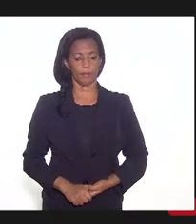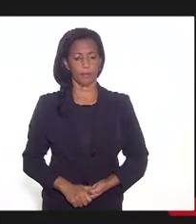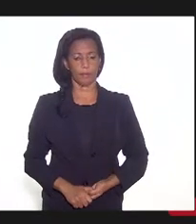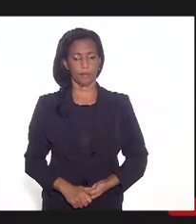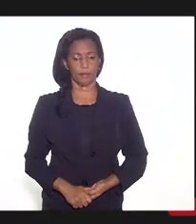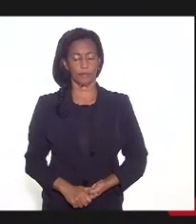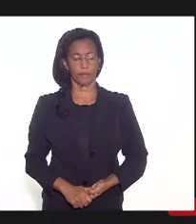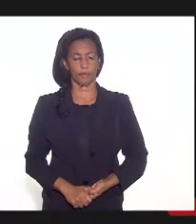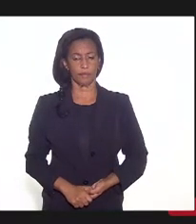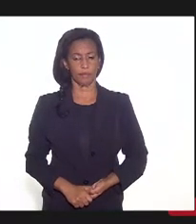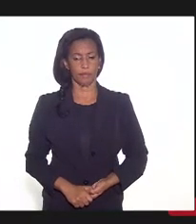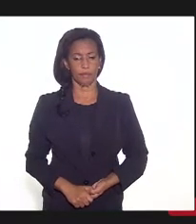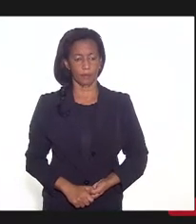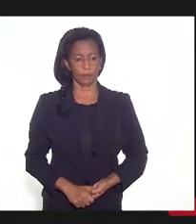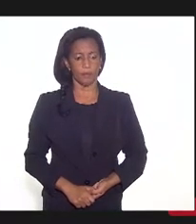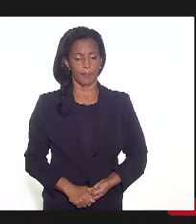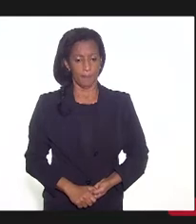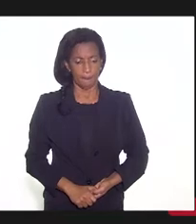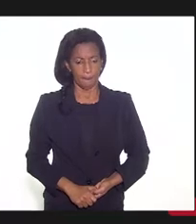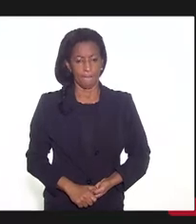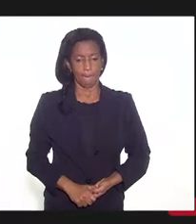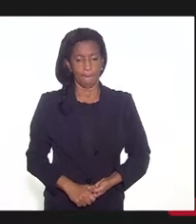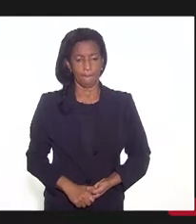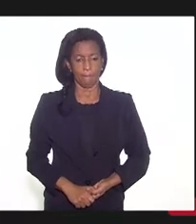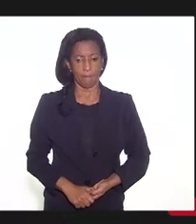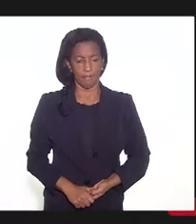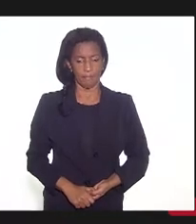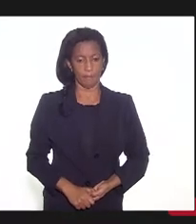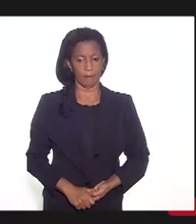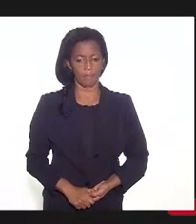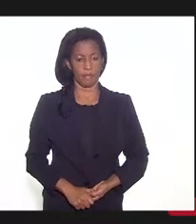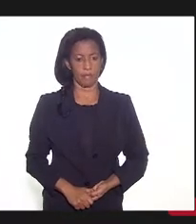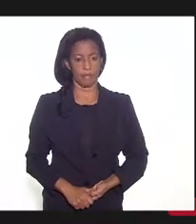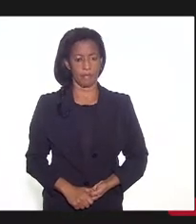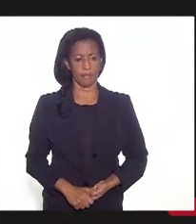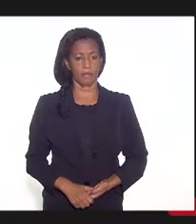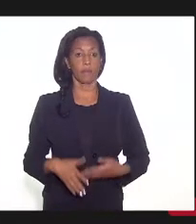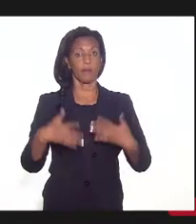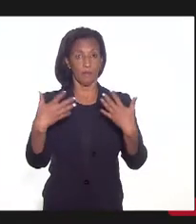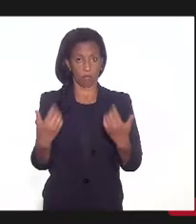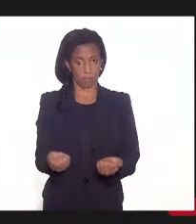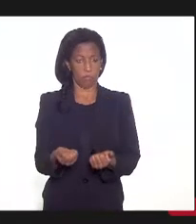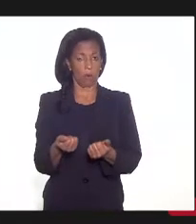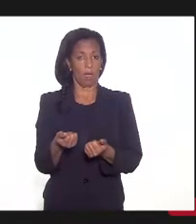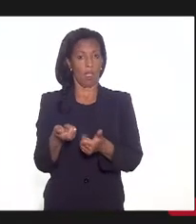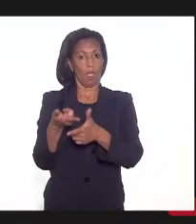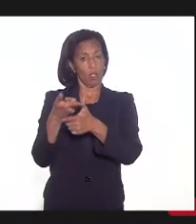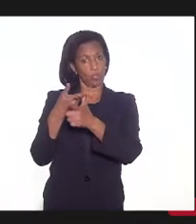Ok? Ok, ok. Vamos lá. Então, a dívida,